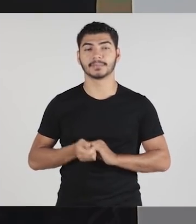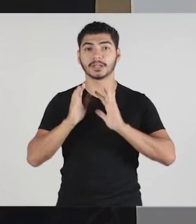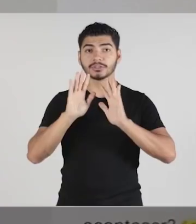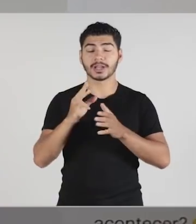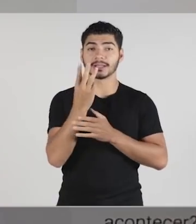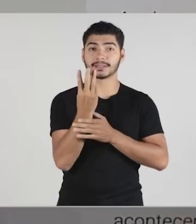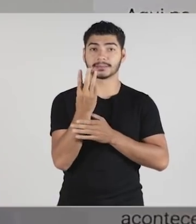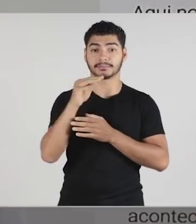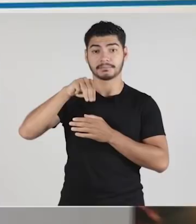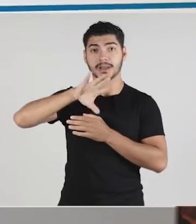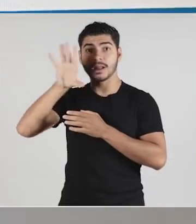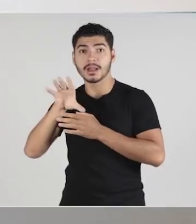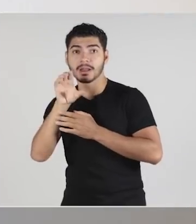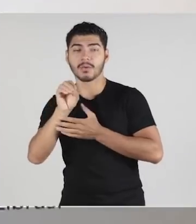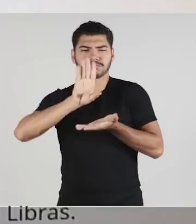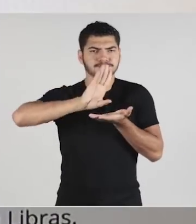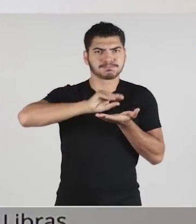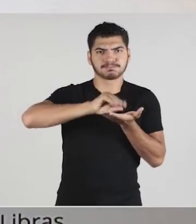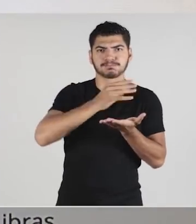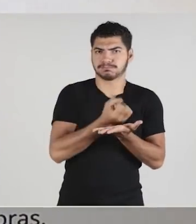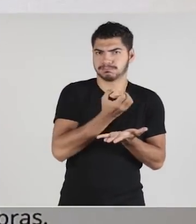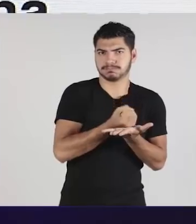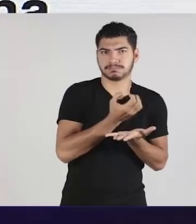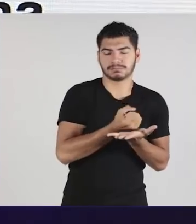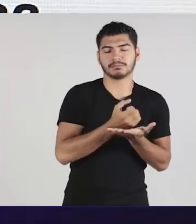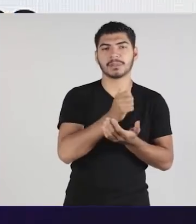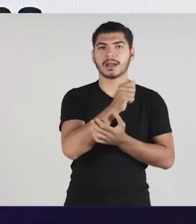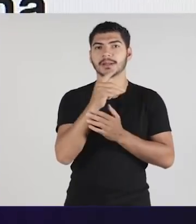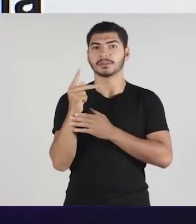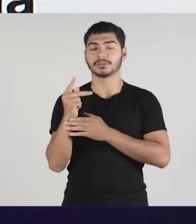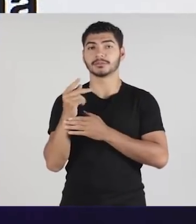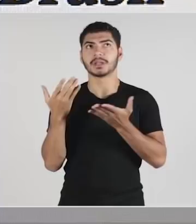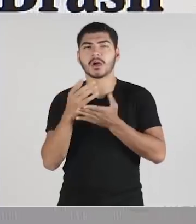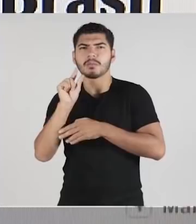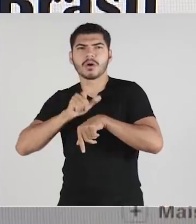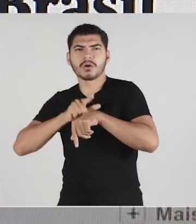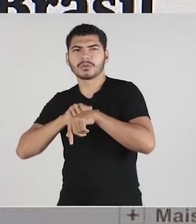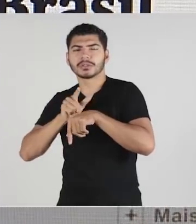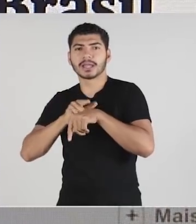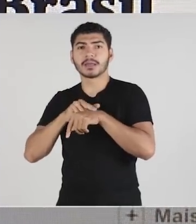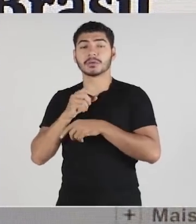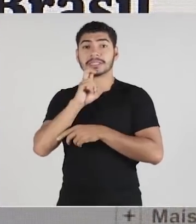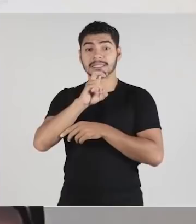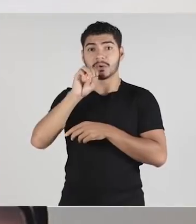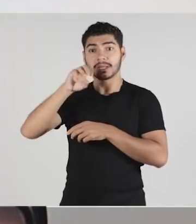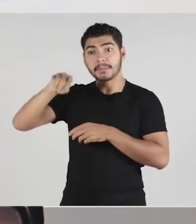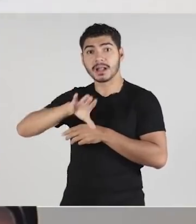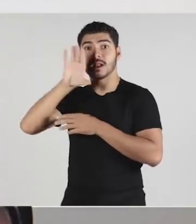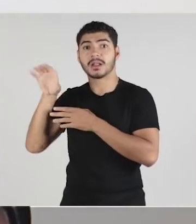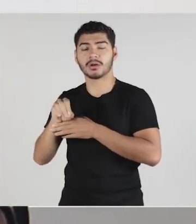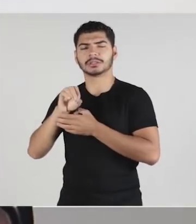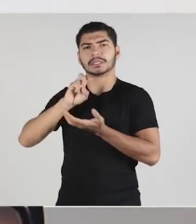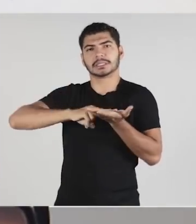São 3 milhões de downloads do aplicativo e a gente bateu um recorde agora recentemente de mais de 50